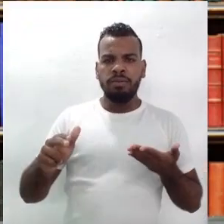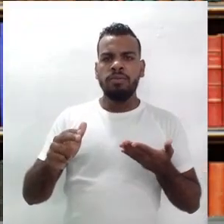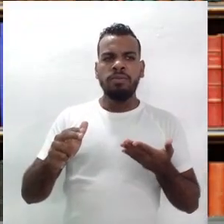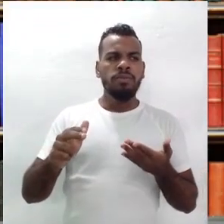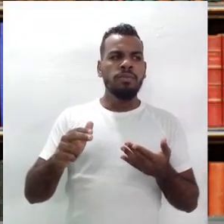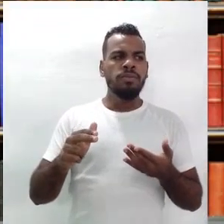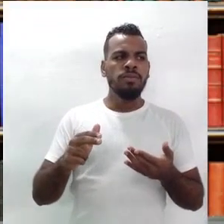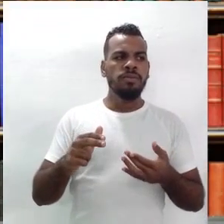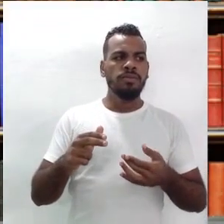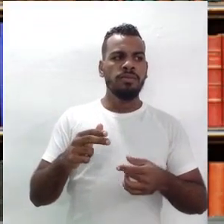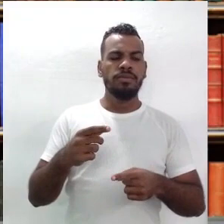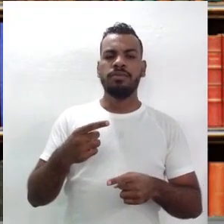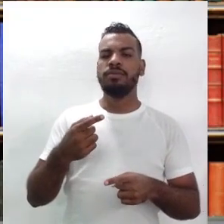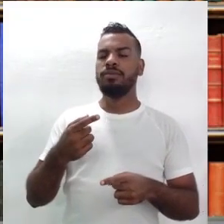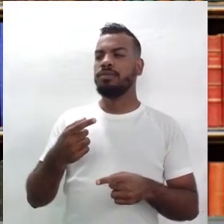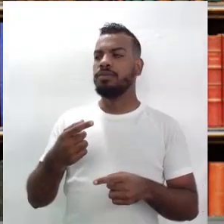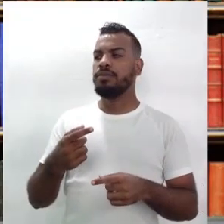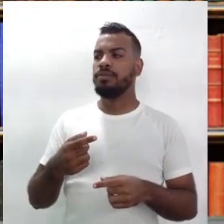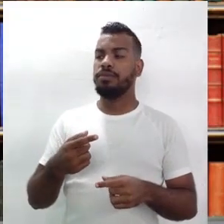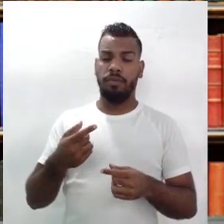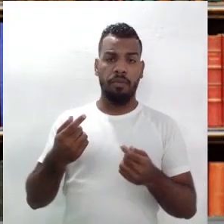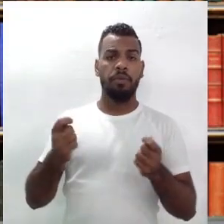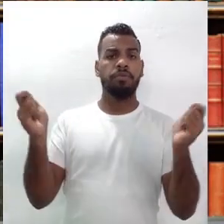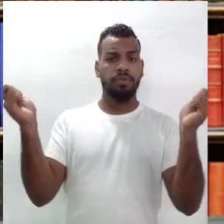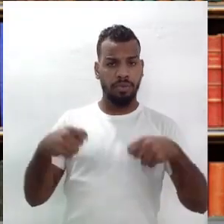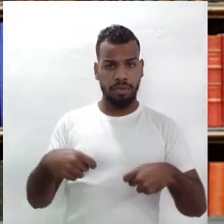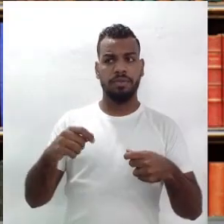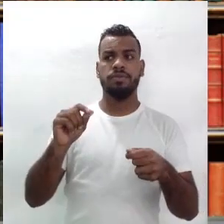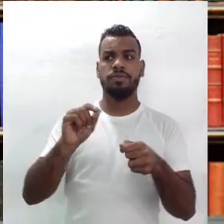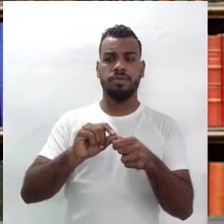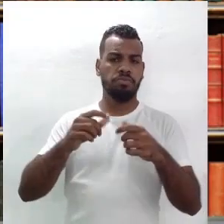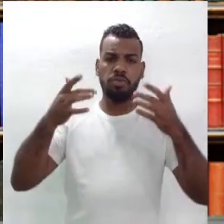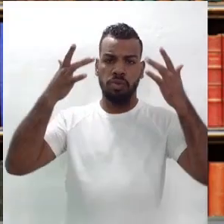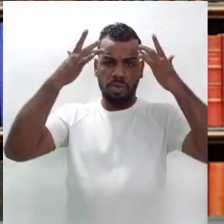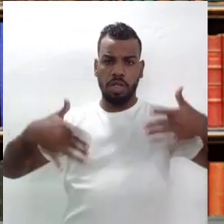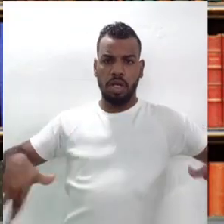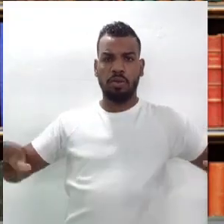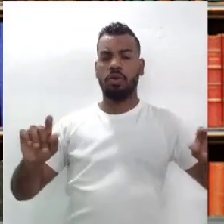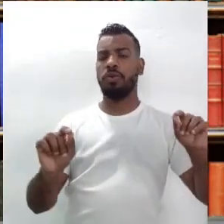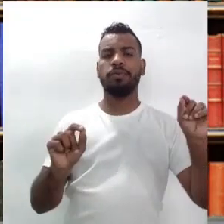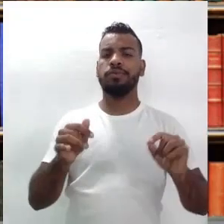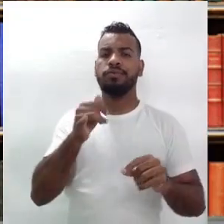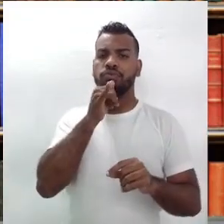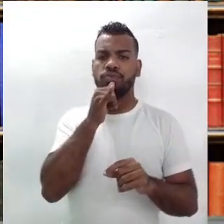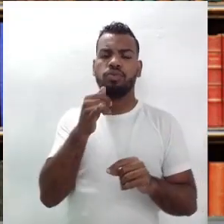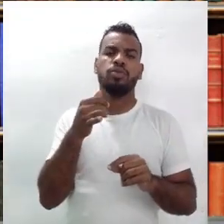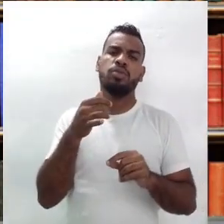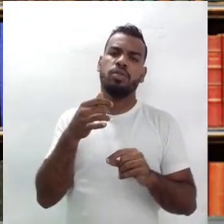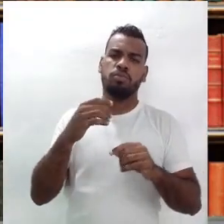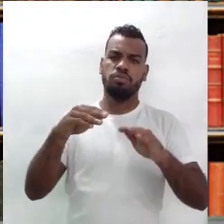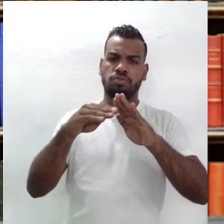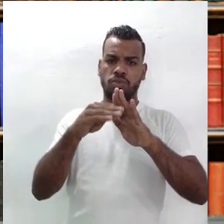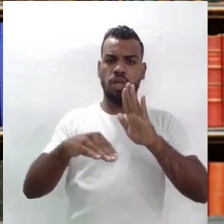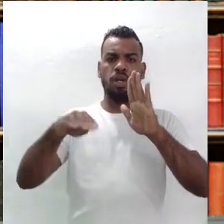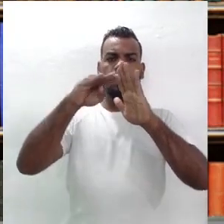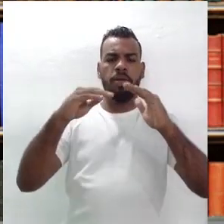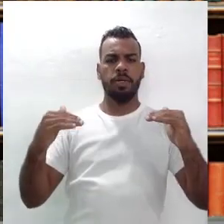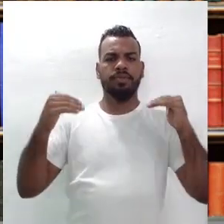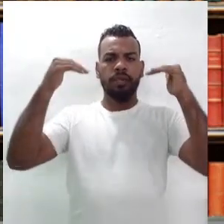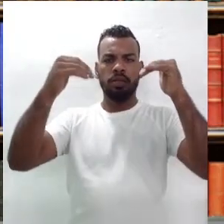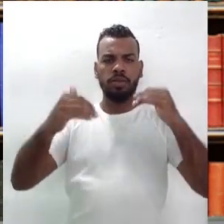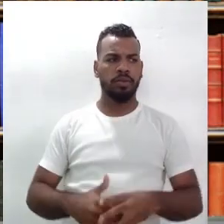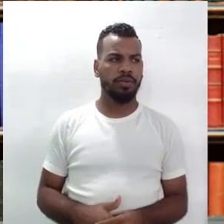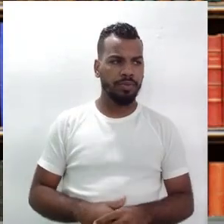que ela pode estar naturalmente colocada em um patamar erudito.